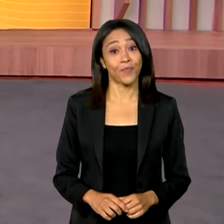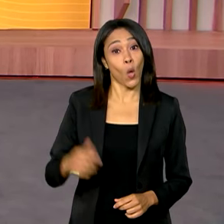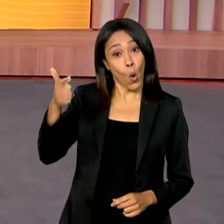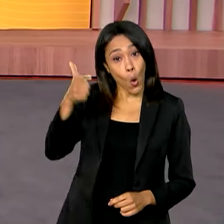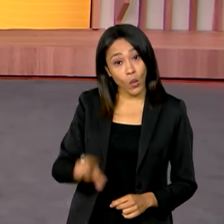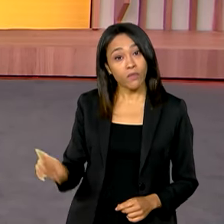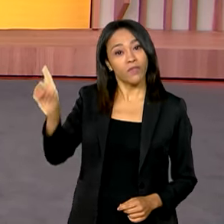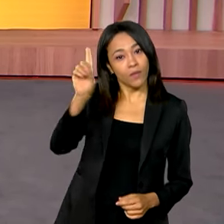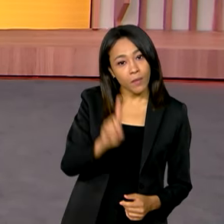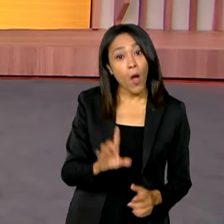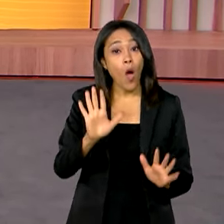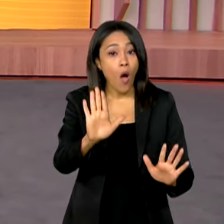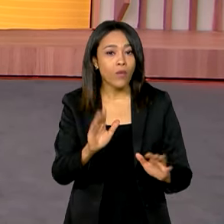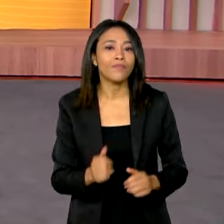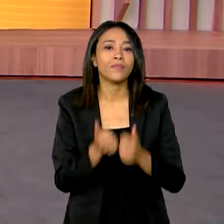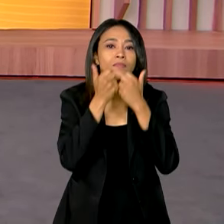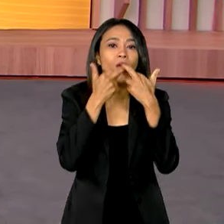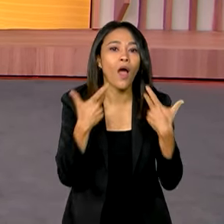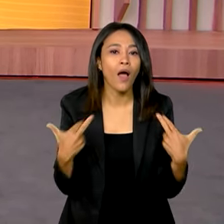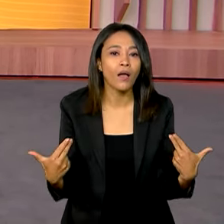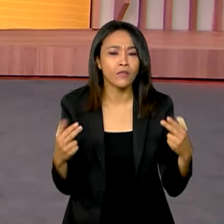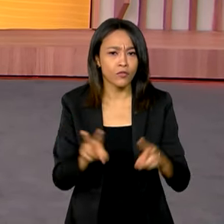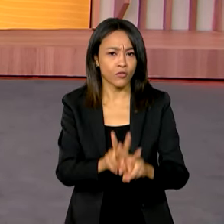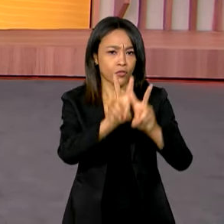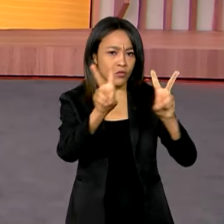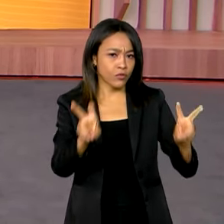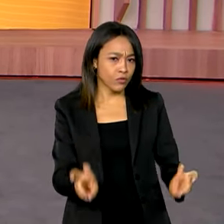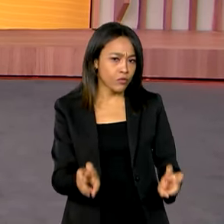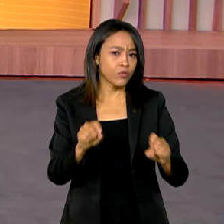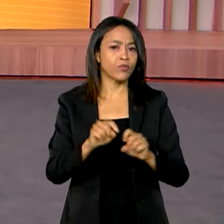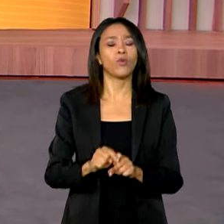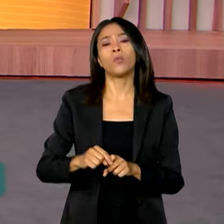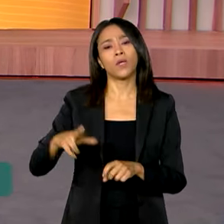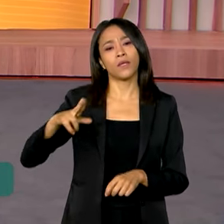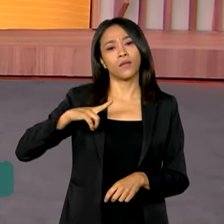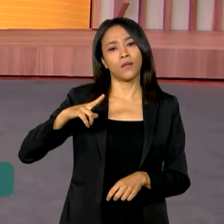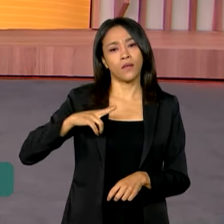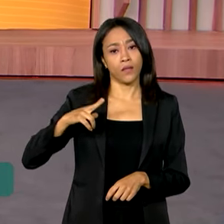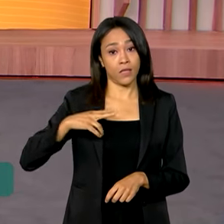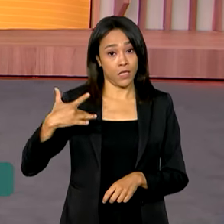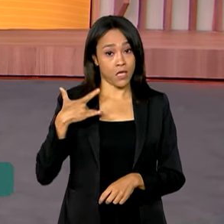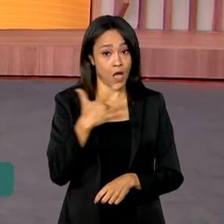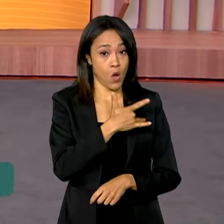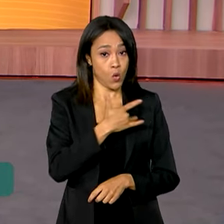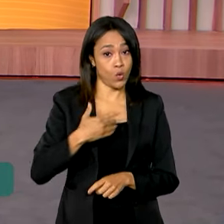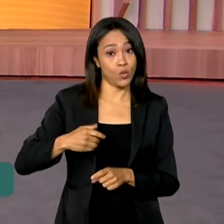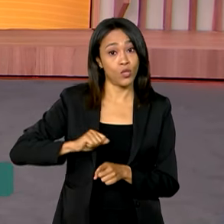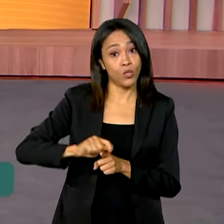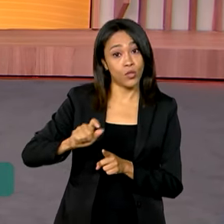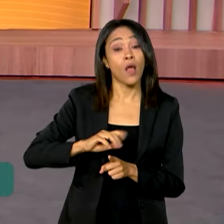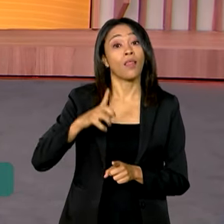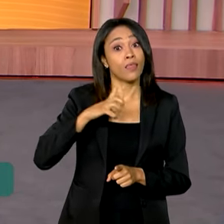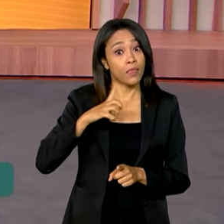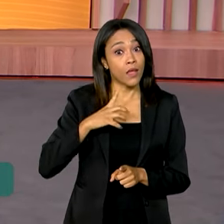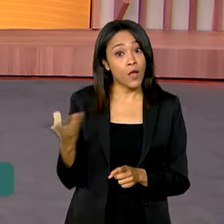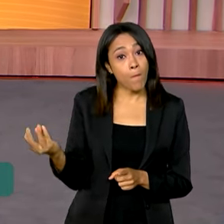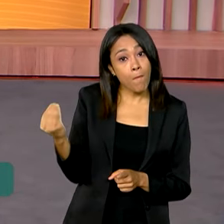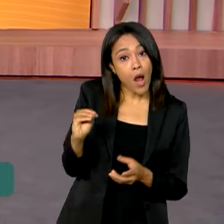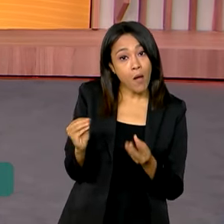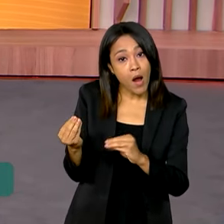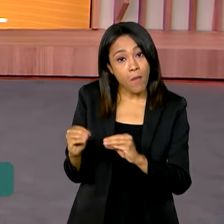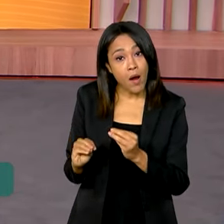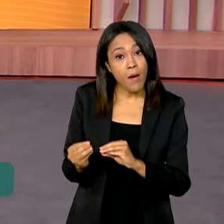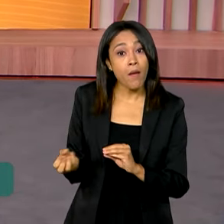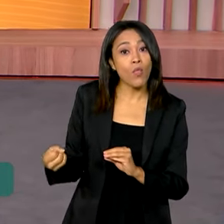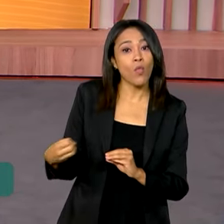Estamos de volta e olha, uma novidade sobre os planos de saúde. Novas tecnologias foram incorporadas ao hall de cobertura